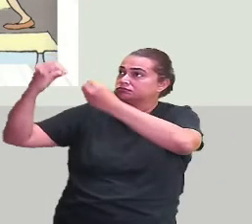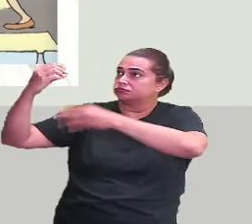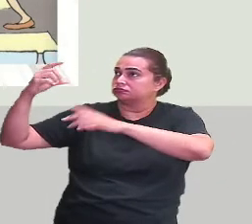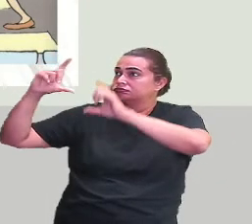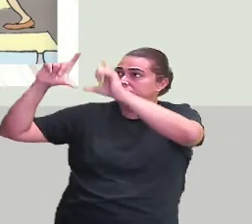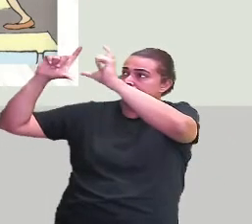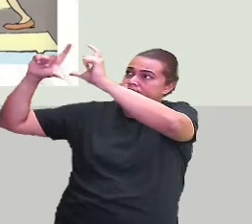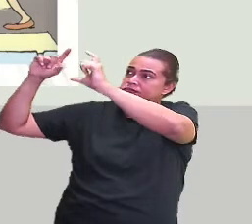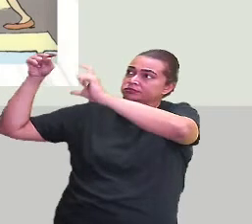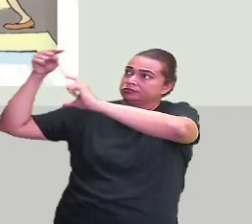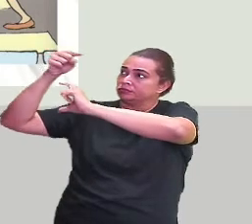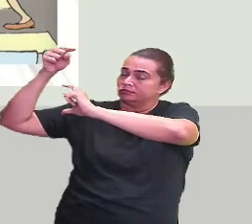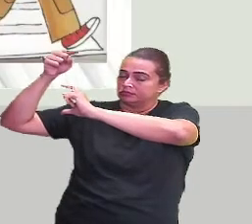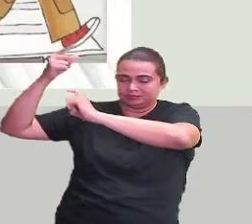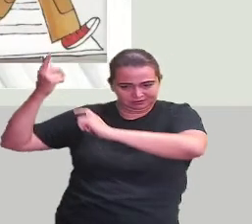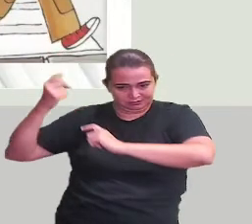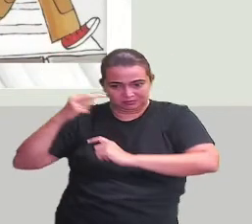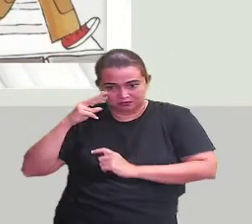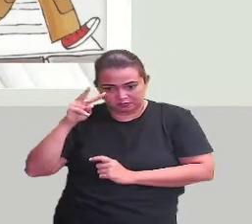Está vendo?